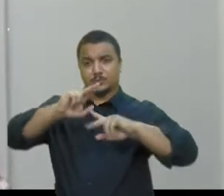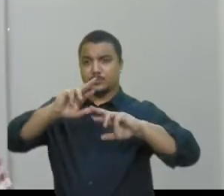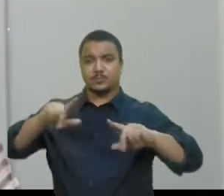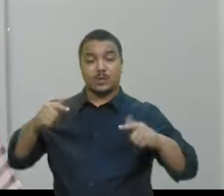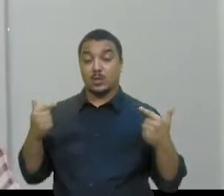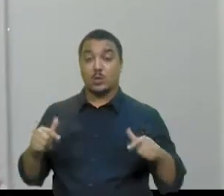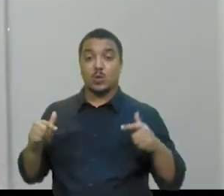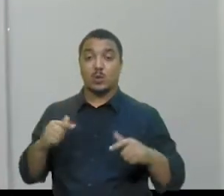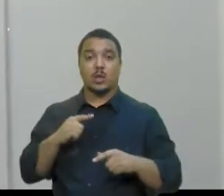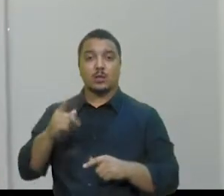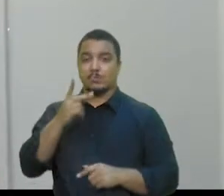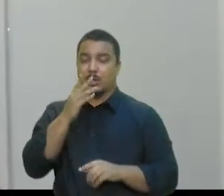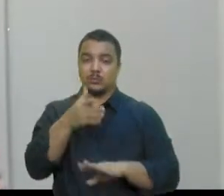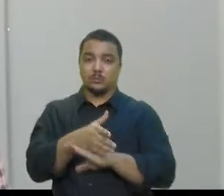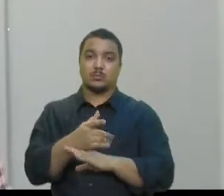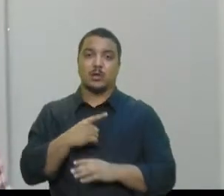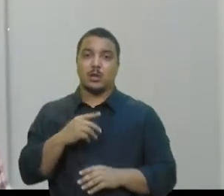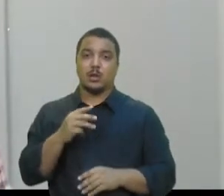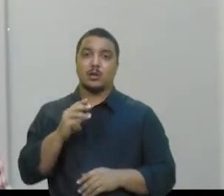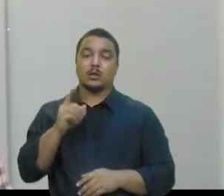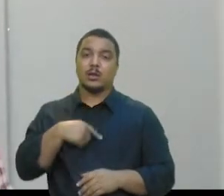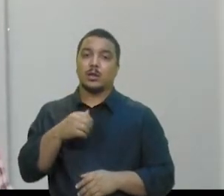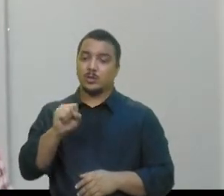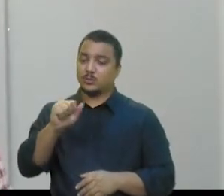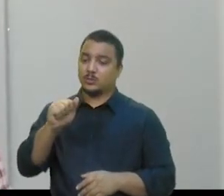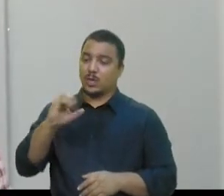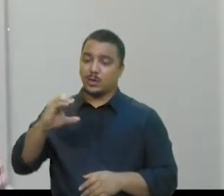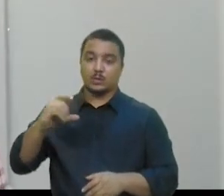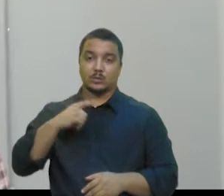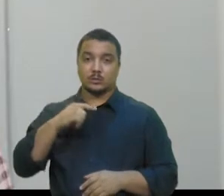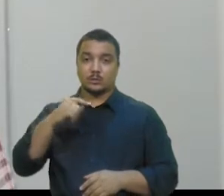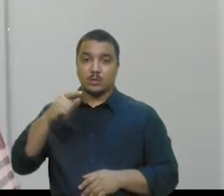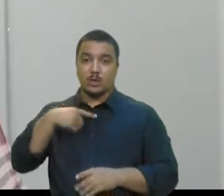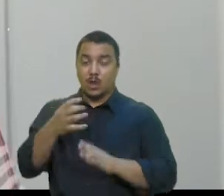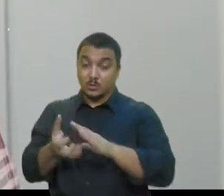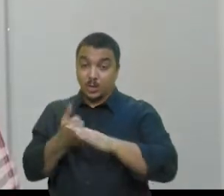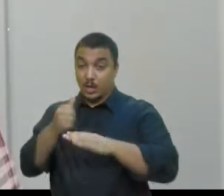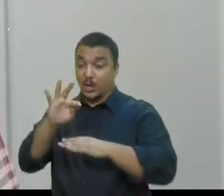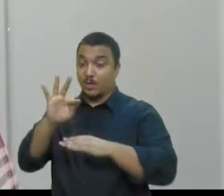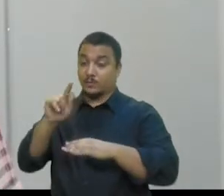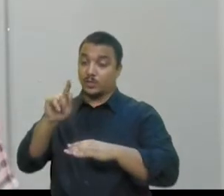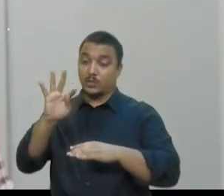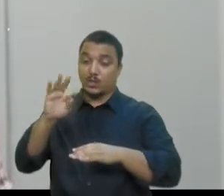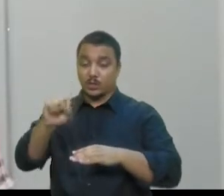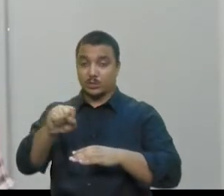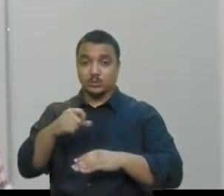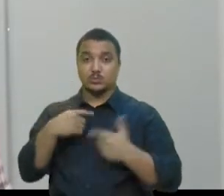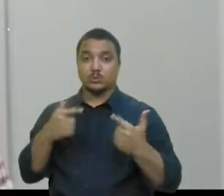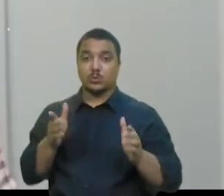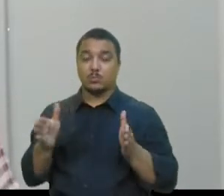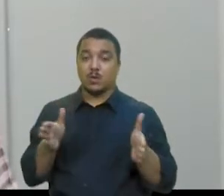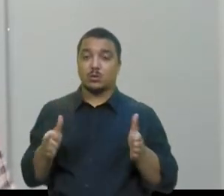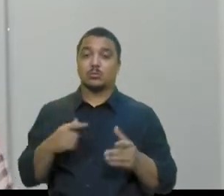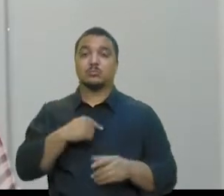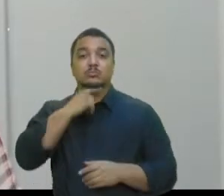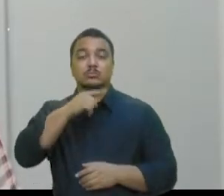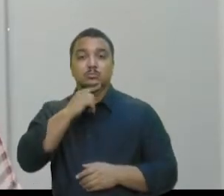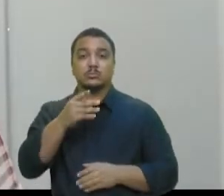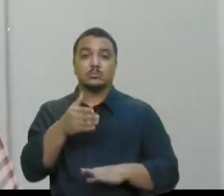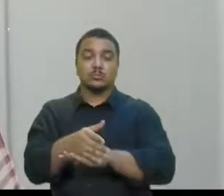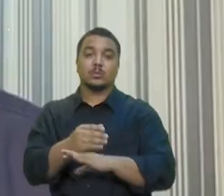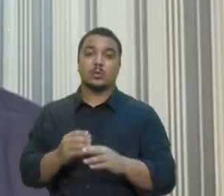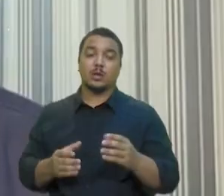acesso ao saque de FGTS, que não é recolhido no curso do contrato de trabalho, nem podem se habilitar no seguro